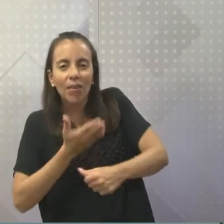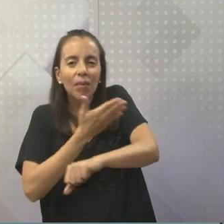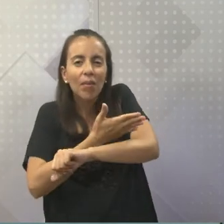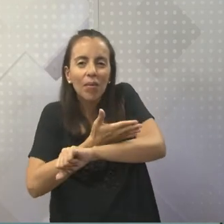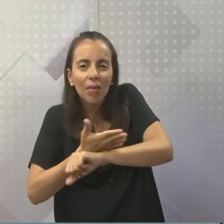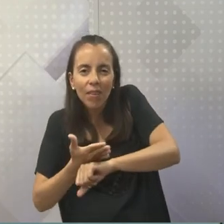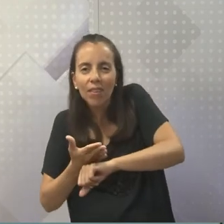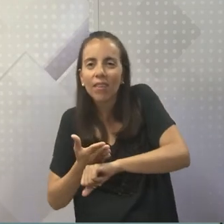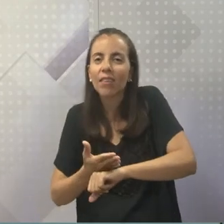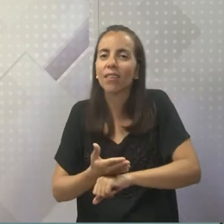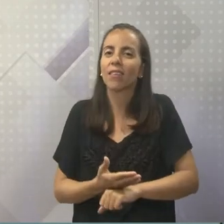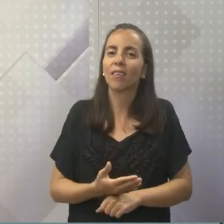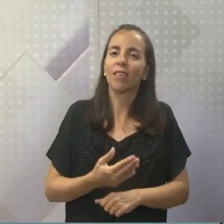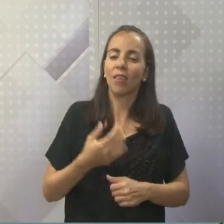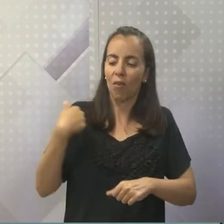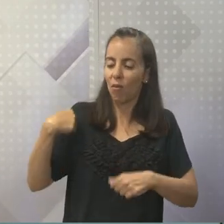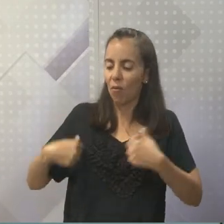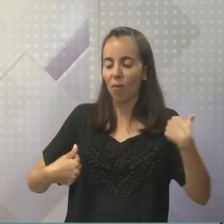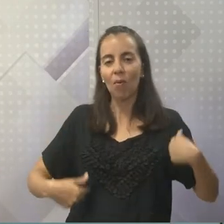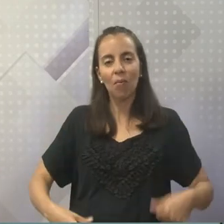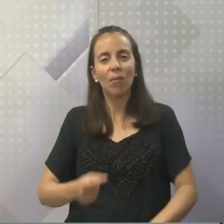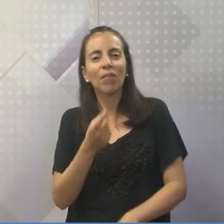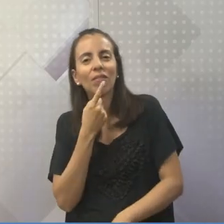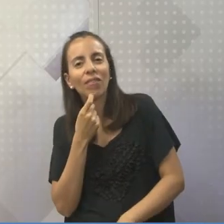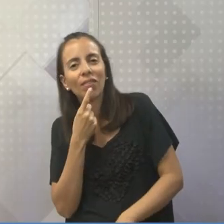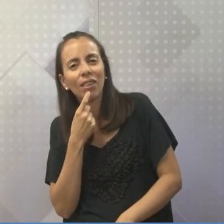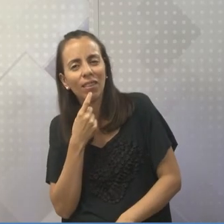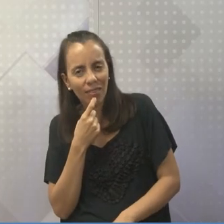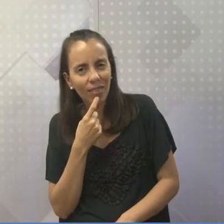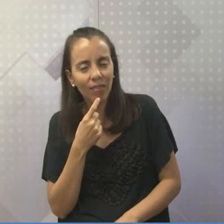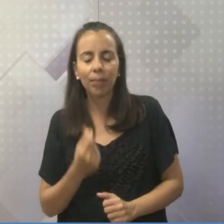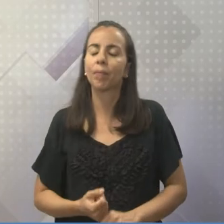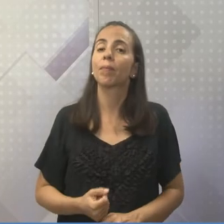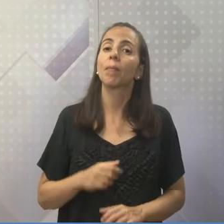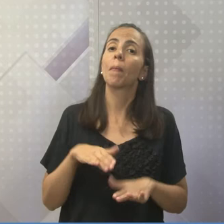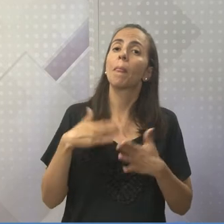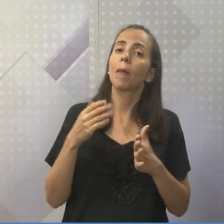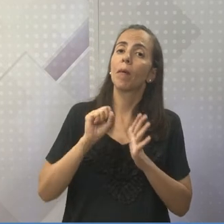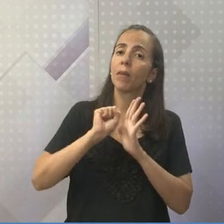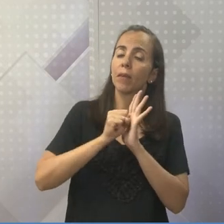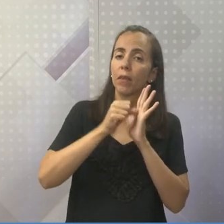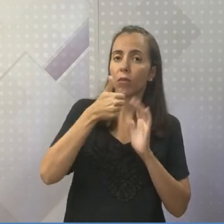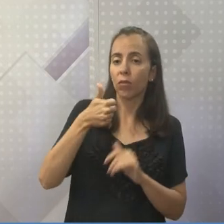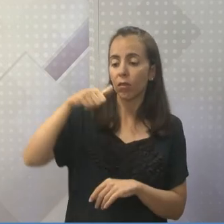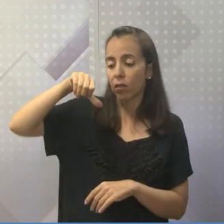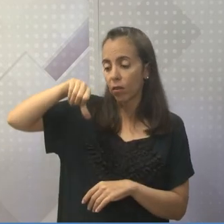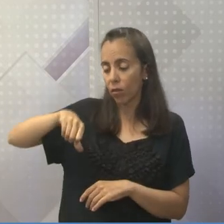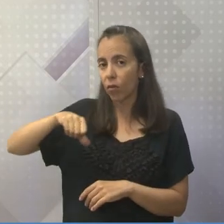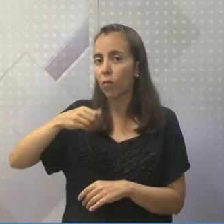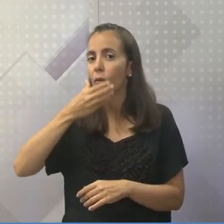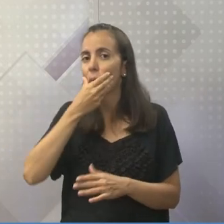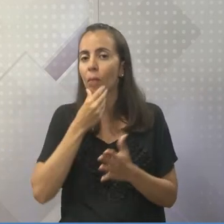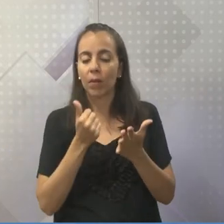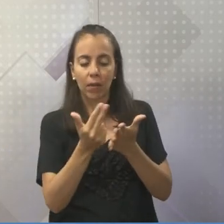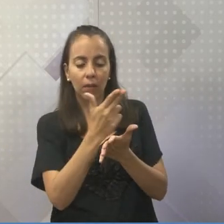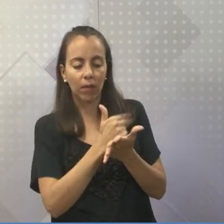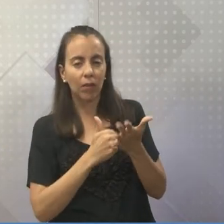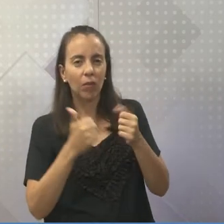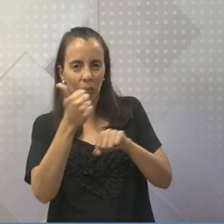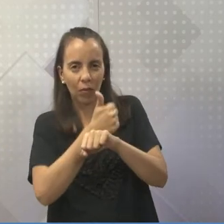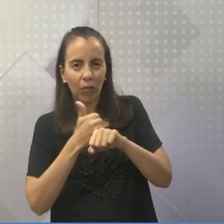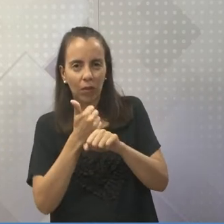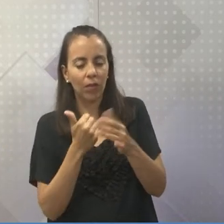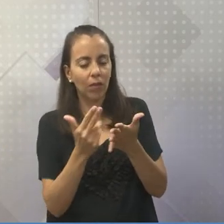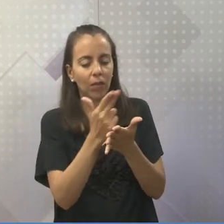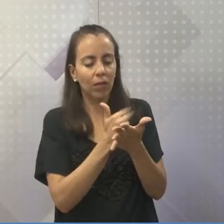Vamos ver se já era isso mesmo. Olha só. No século XIX, um desenhista chamado Tom. É um nome difícil,